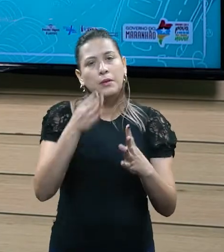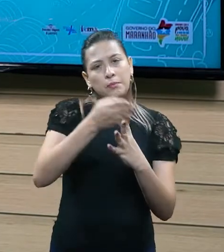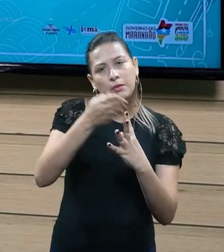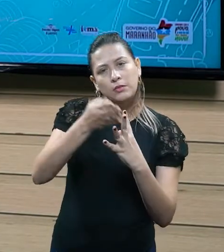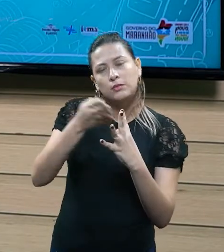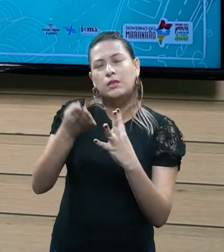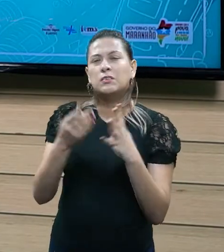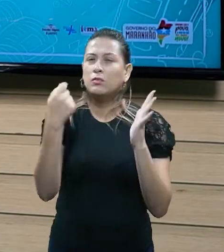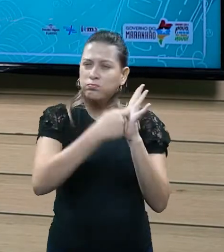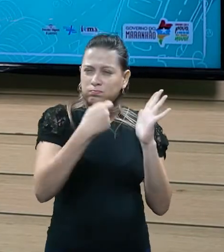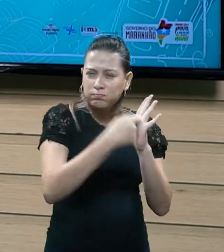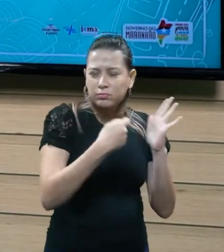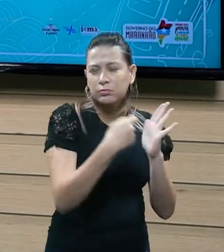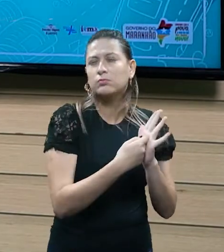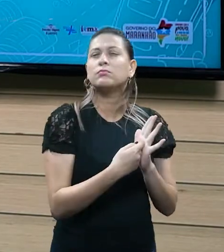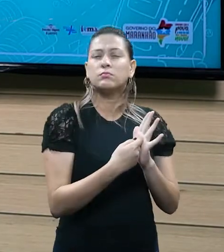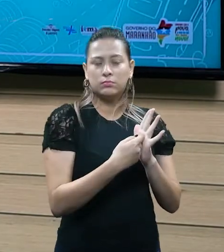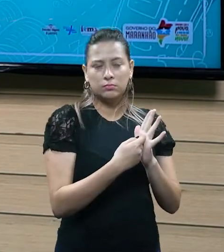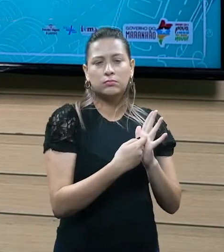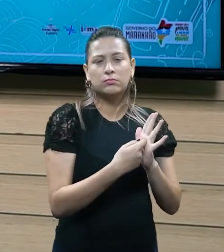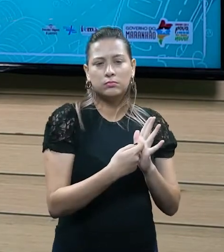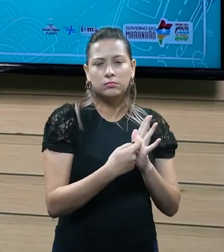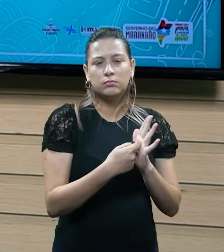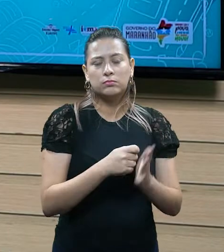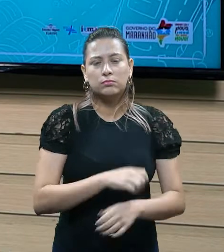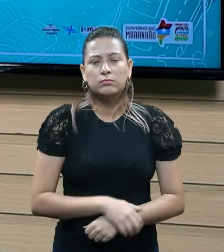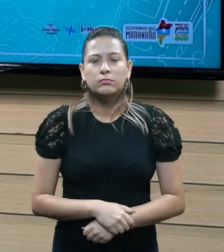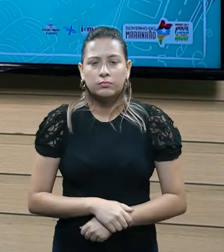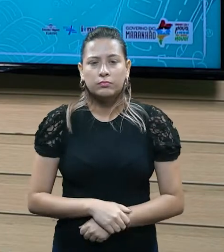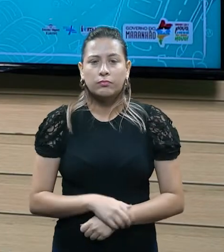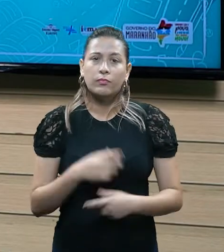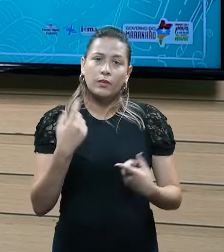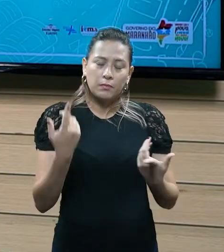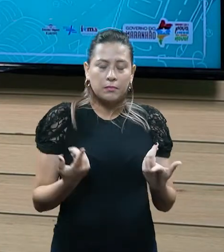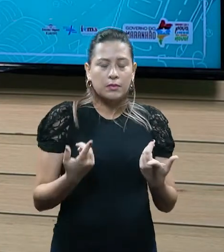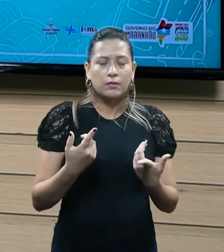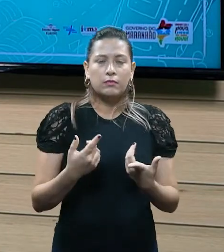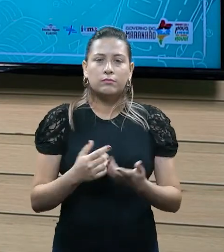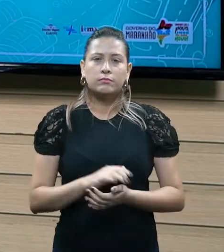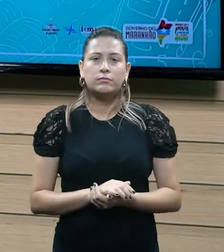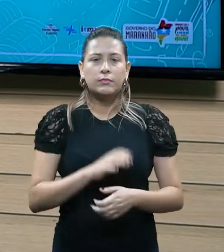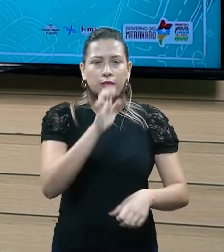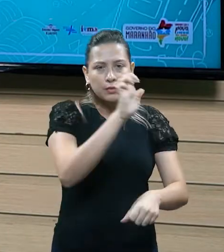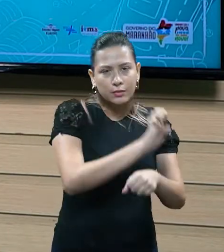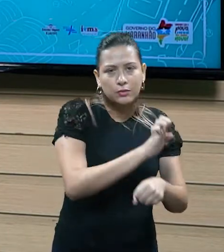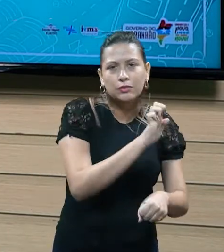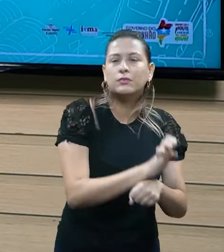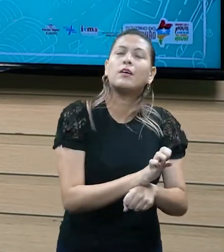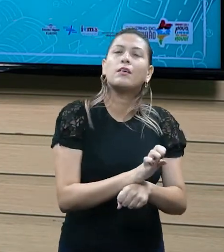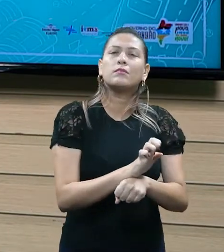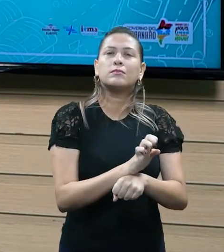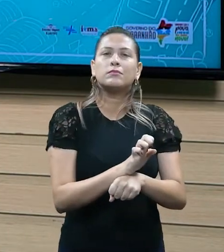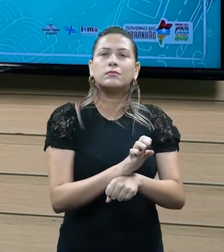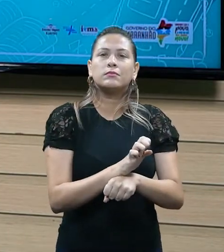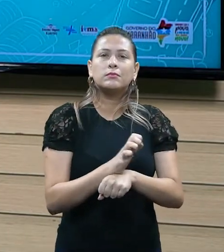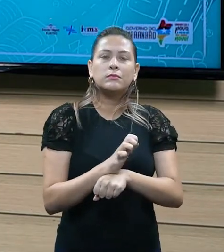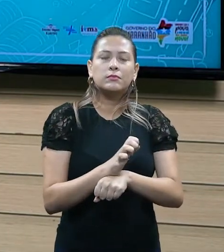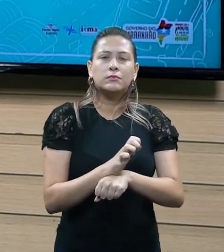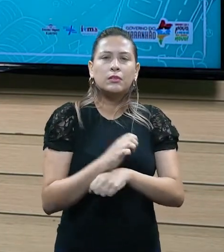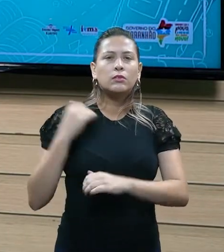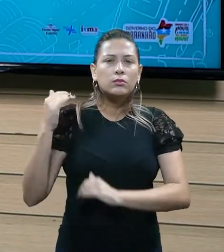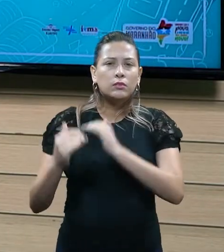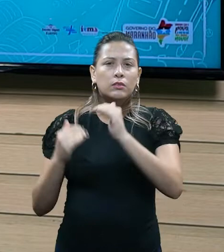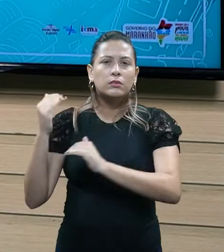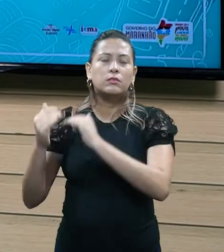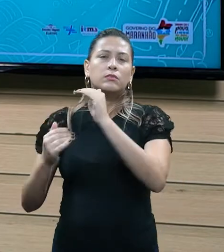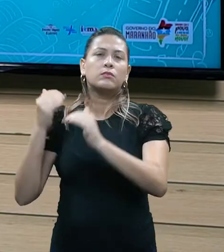né, compulsória, que serve justamente para fazer com que o Estado funcione, para fazer com que a máquina pública funcione, né, que